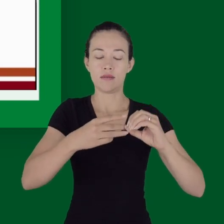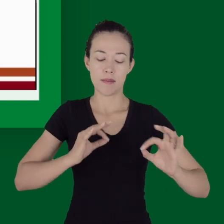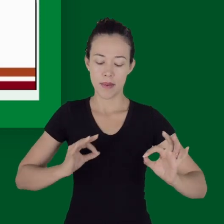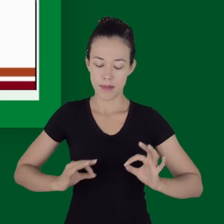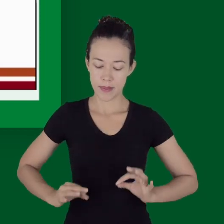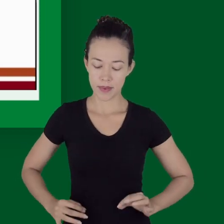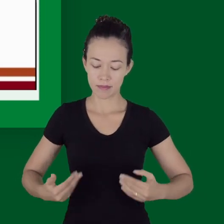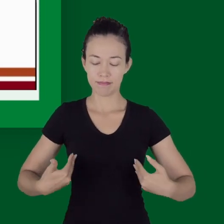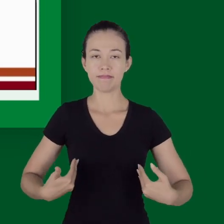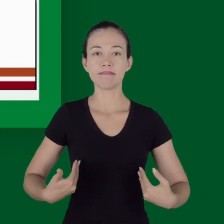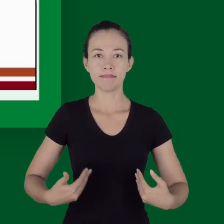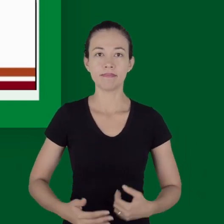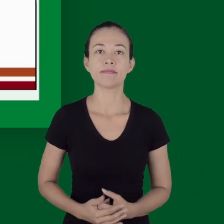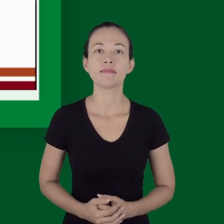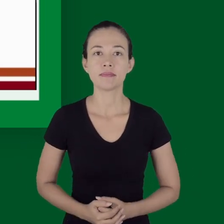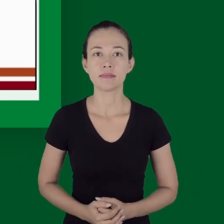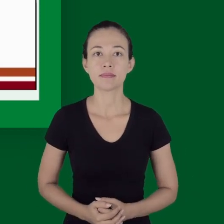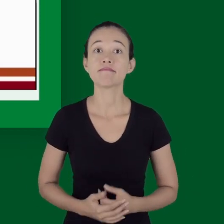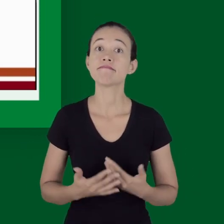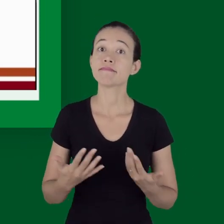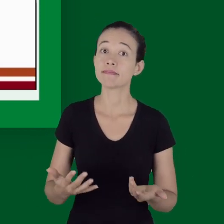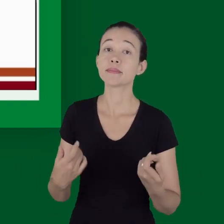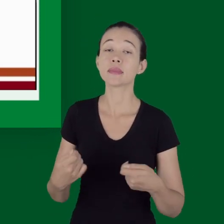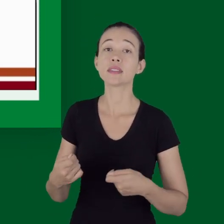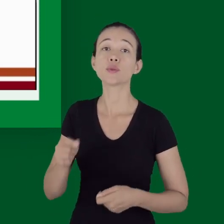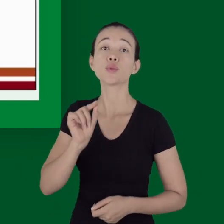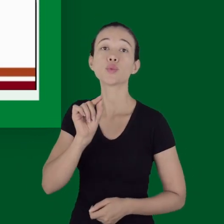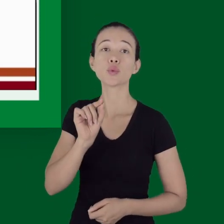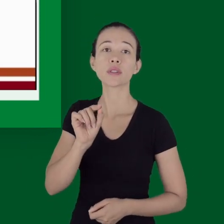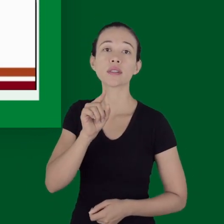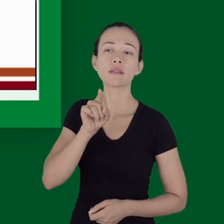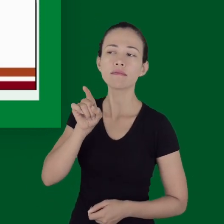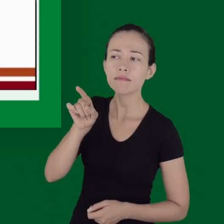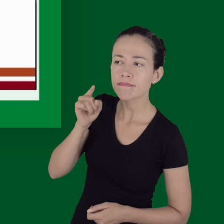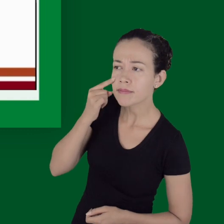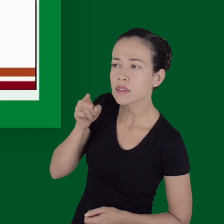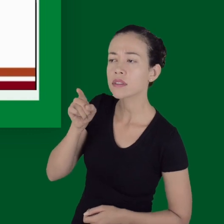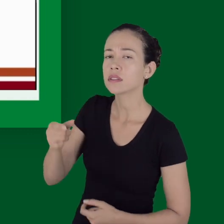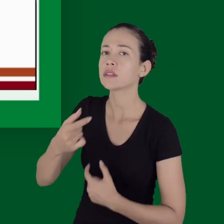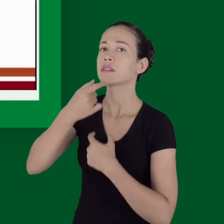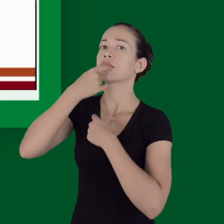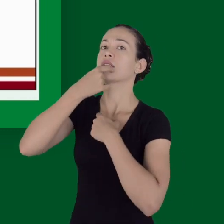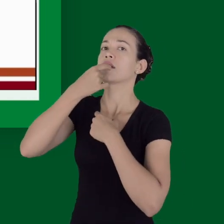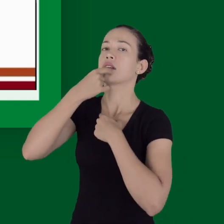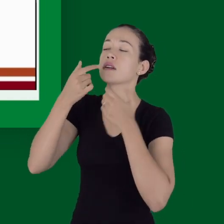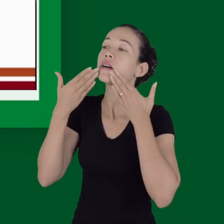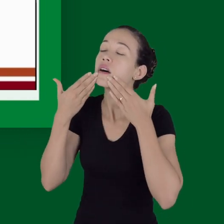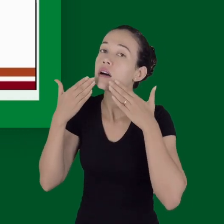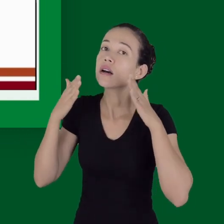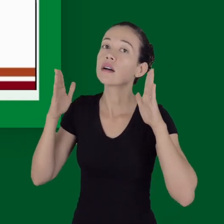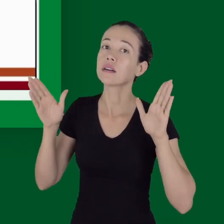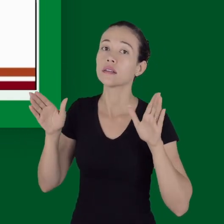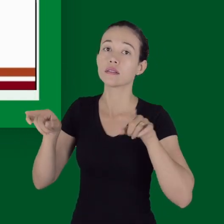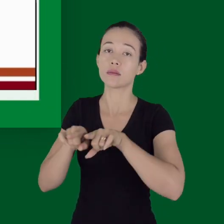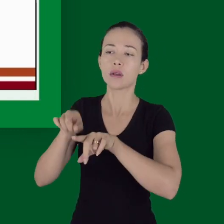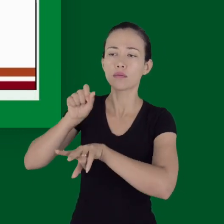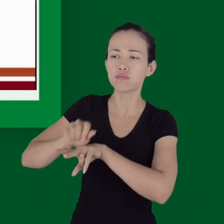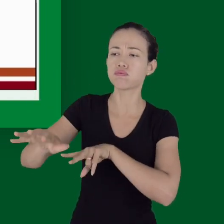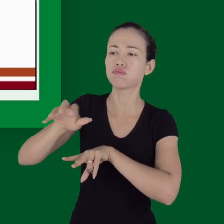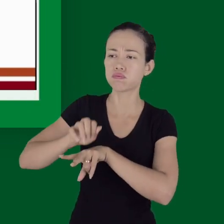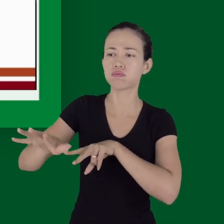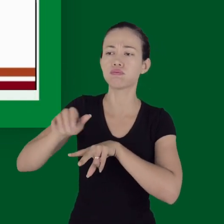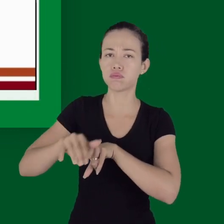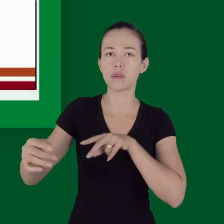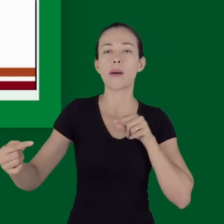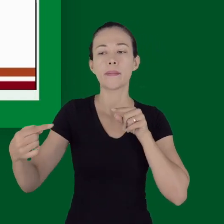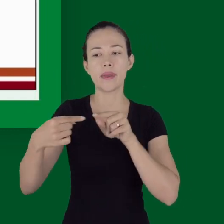hemácias para as células do tecido. Para isso, a gente precisa de uma via aérea desobstruída e a